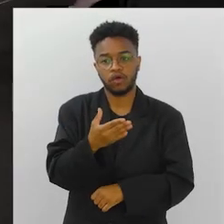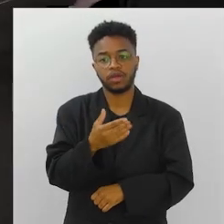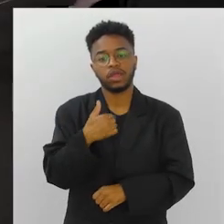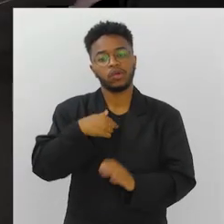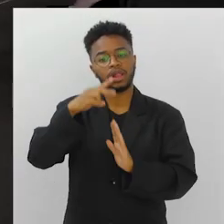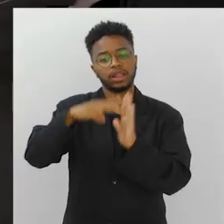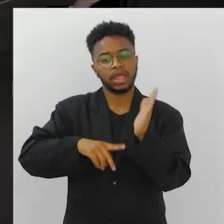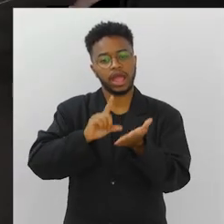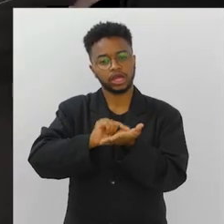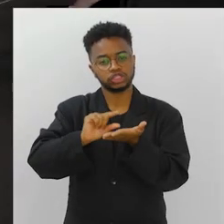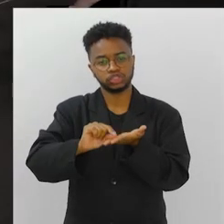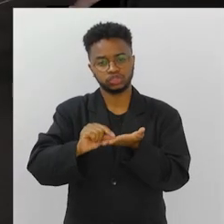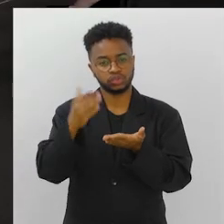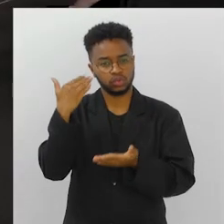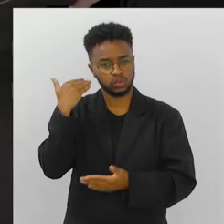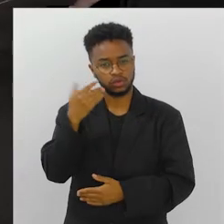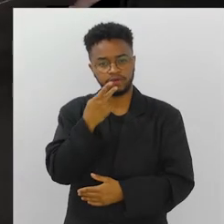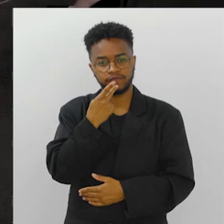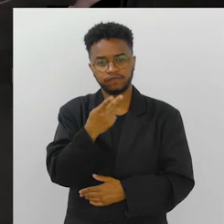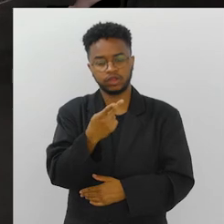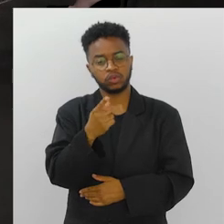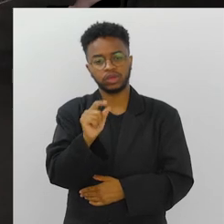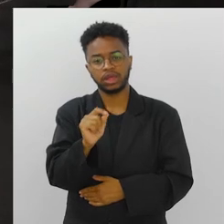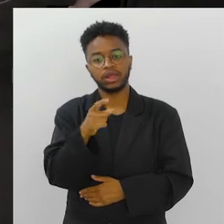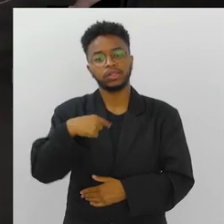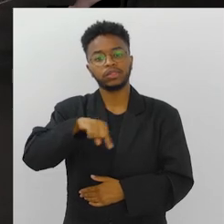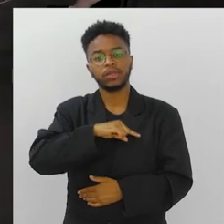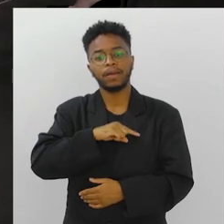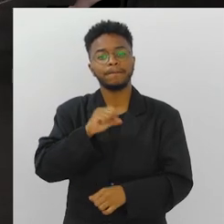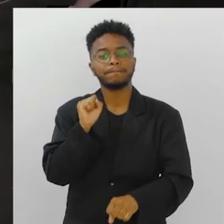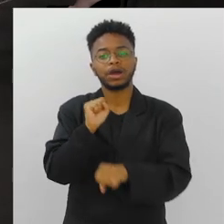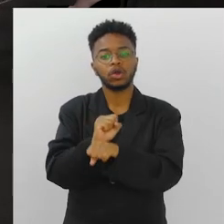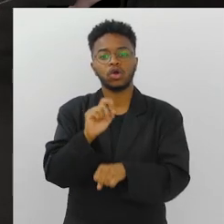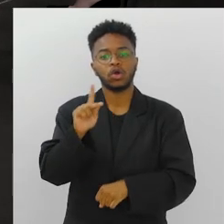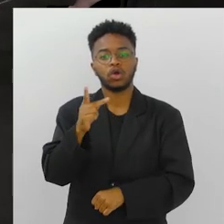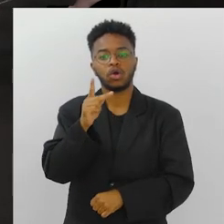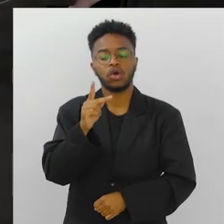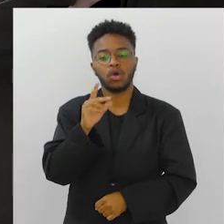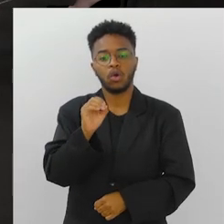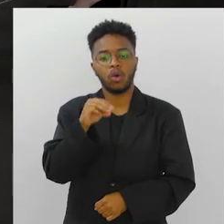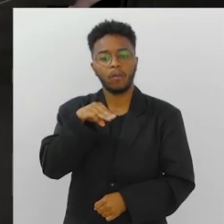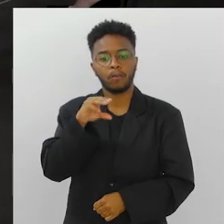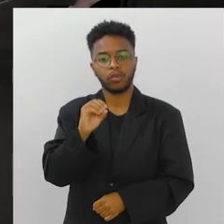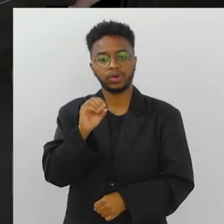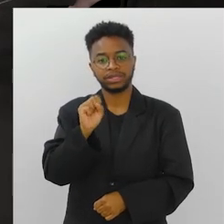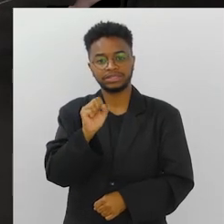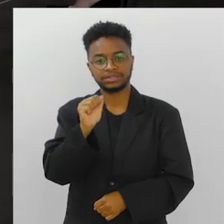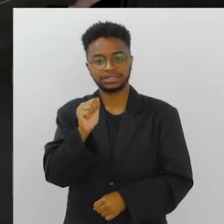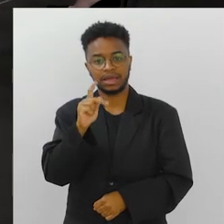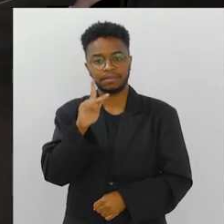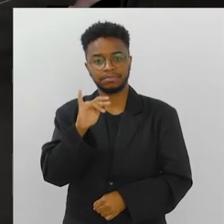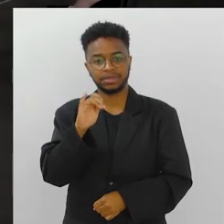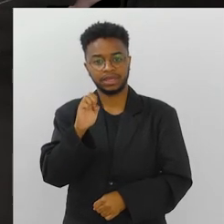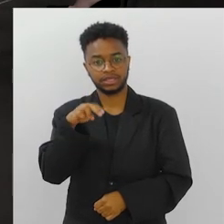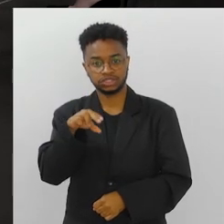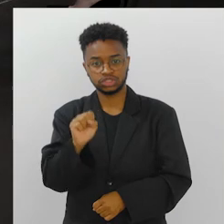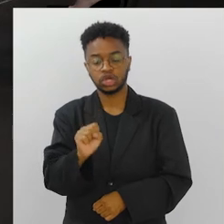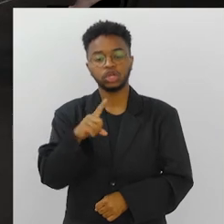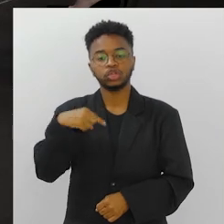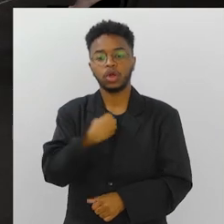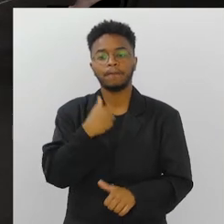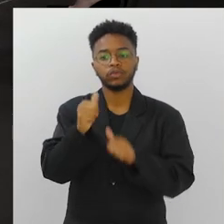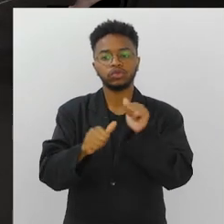Eu estava lendo um artigo outro dia que eu estava falando que nós deixamos de ser homo sapiens, mas nem notamos, nós passamos a ser a